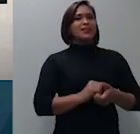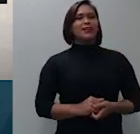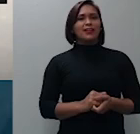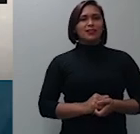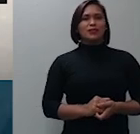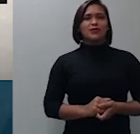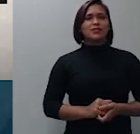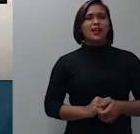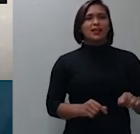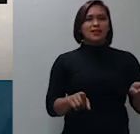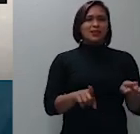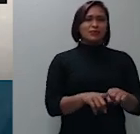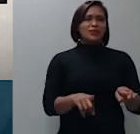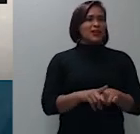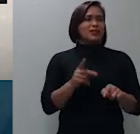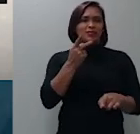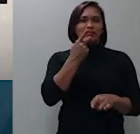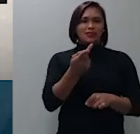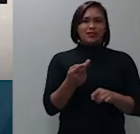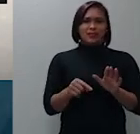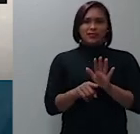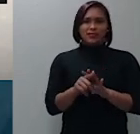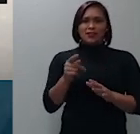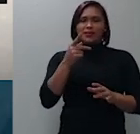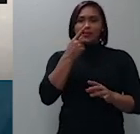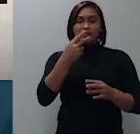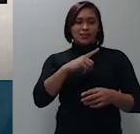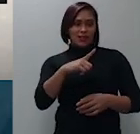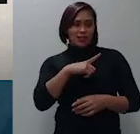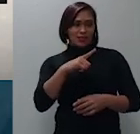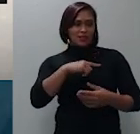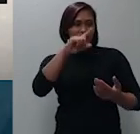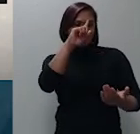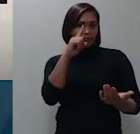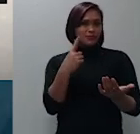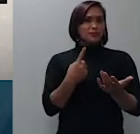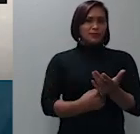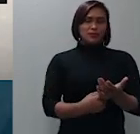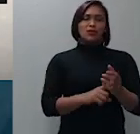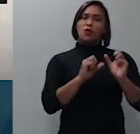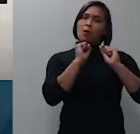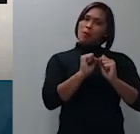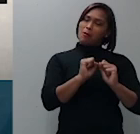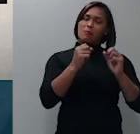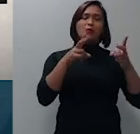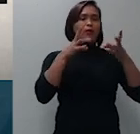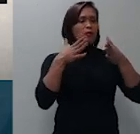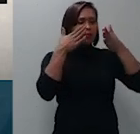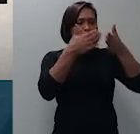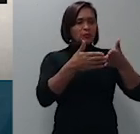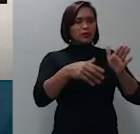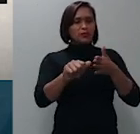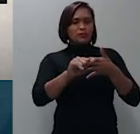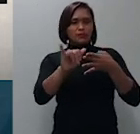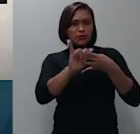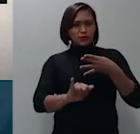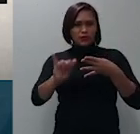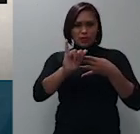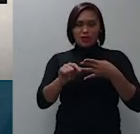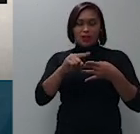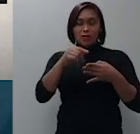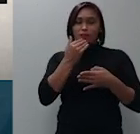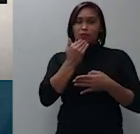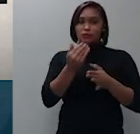instrutória se houver decisão sobre temas que podem ser objeto de agravo de instrumento ou de apelação não haverá